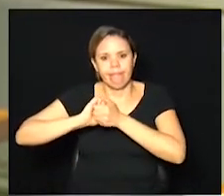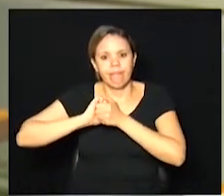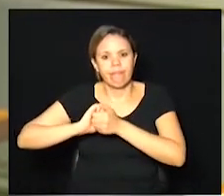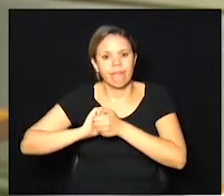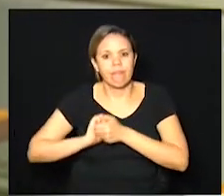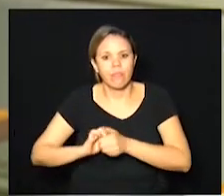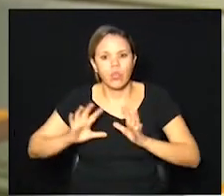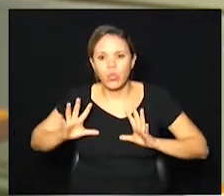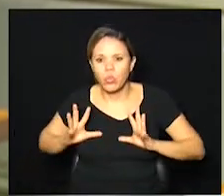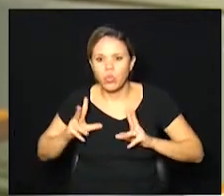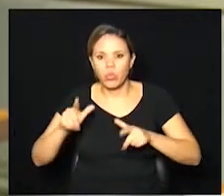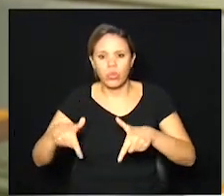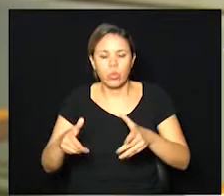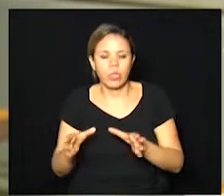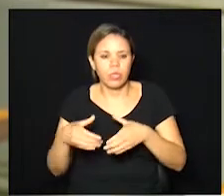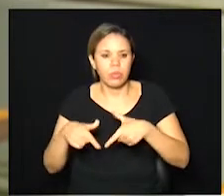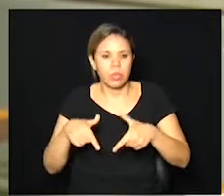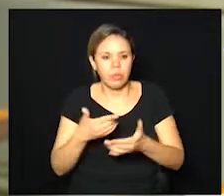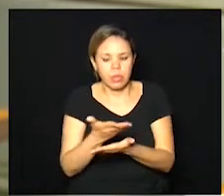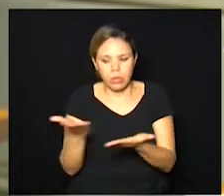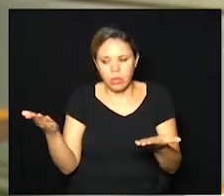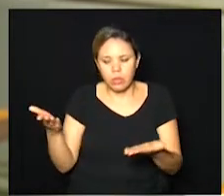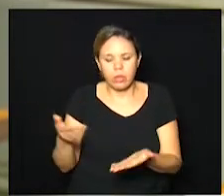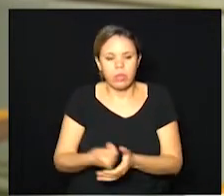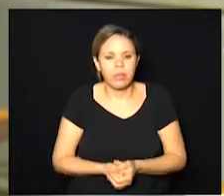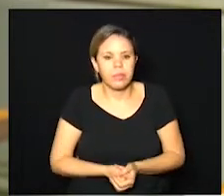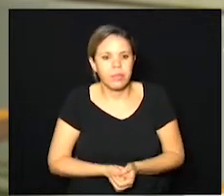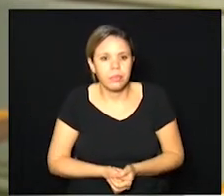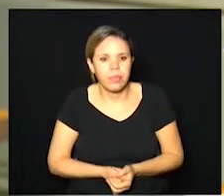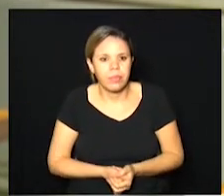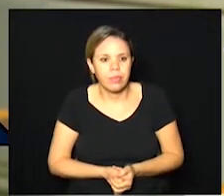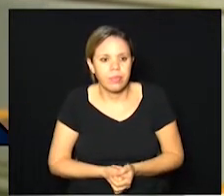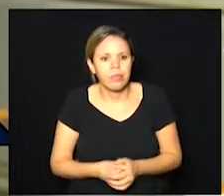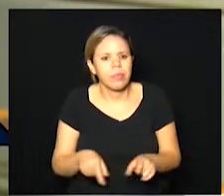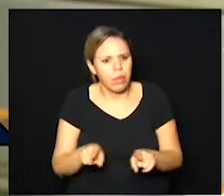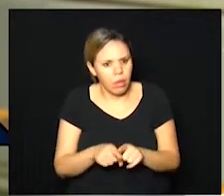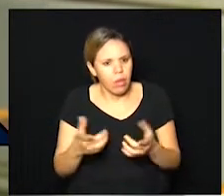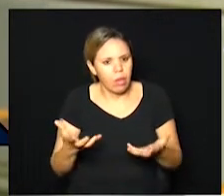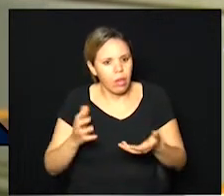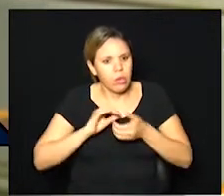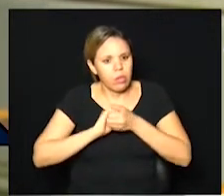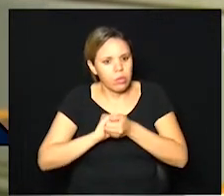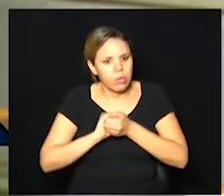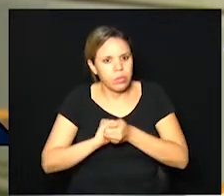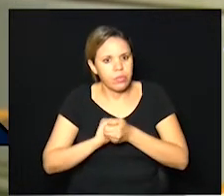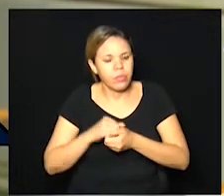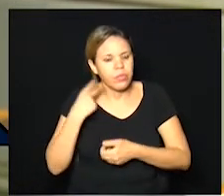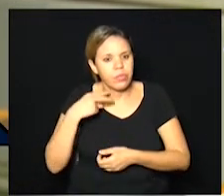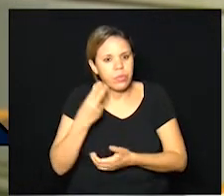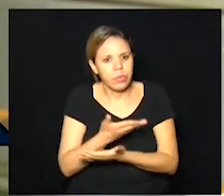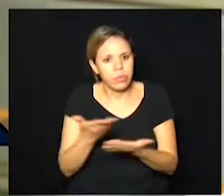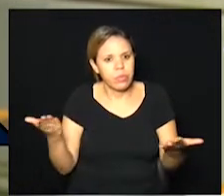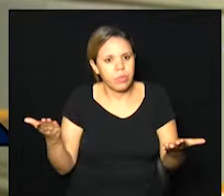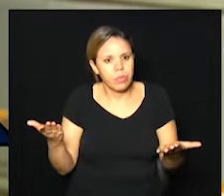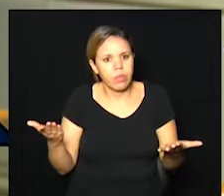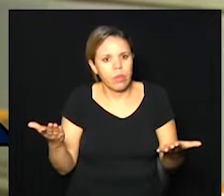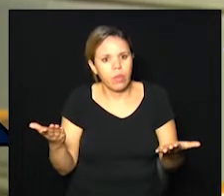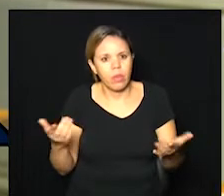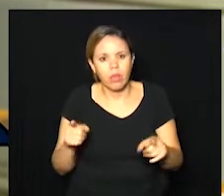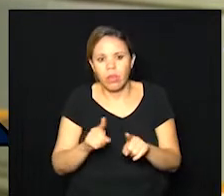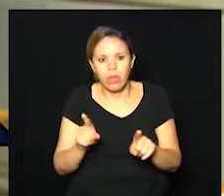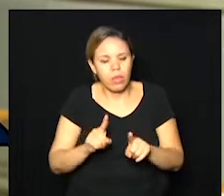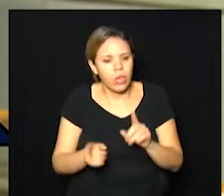a toda equipe, na pessoa de vossa excelência, mas eu também quero cumprimentar os vereadores que não se furtaram